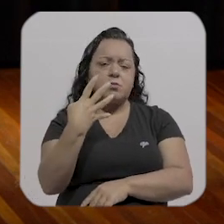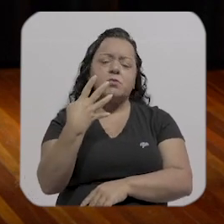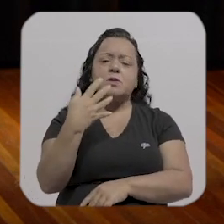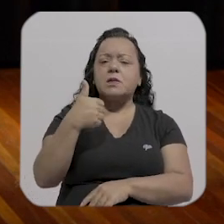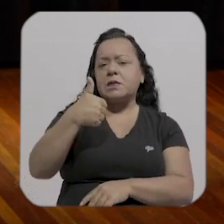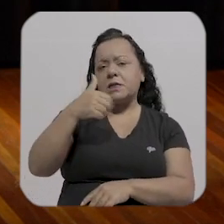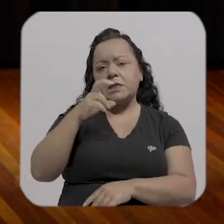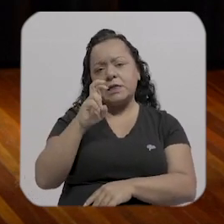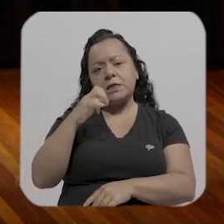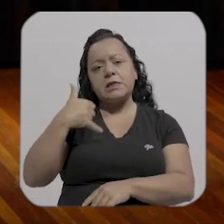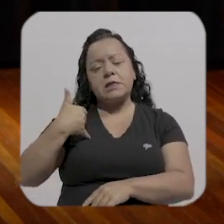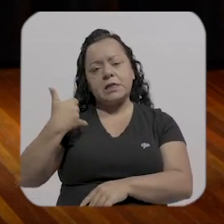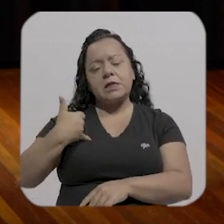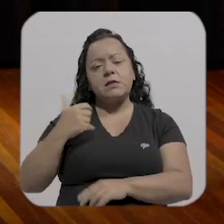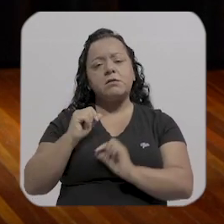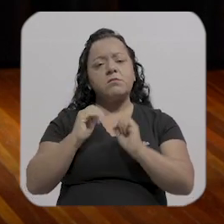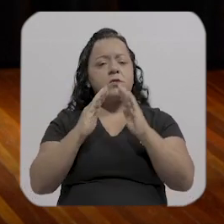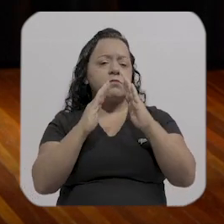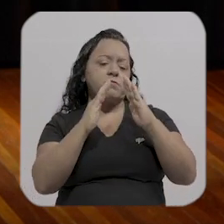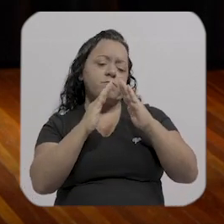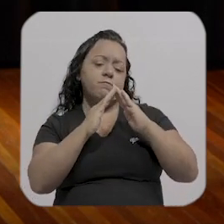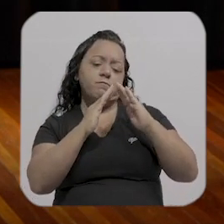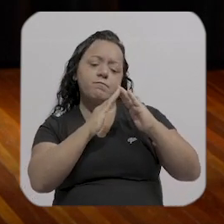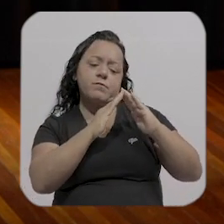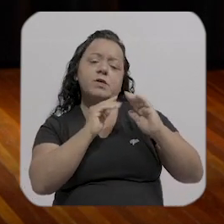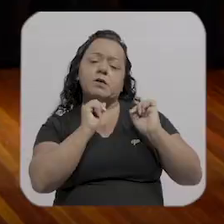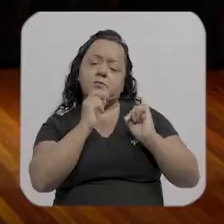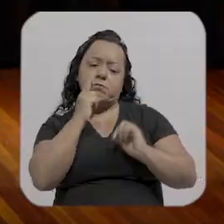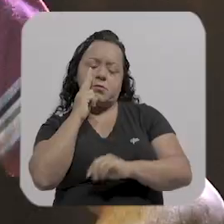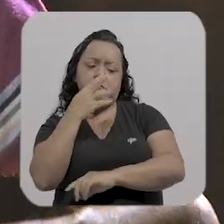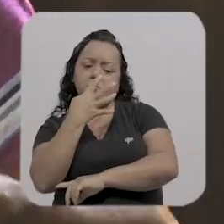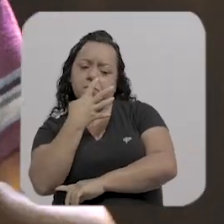aí eu já lia muito né e eu sabia poemas de cor